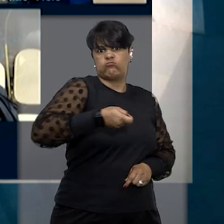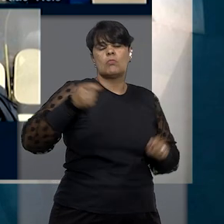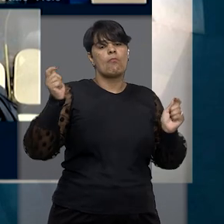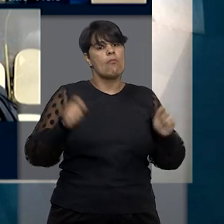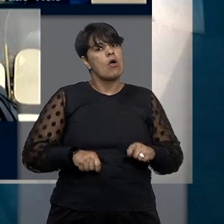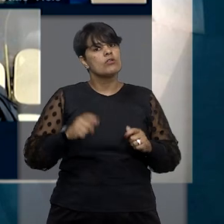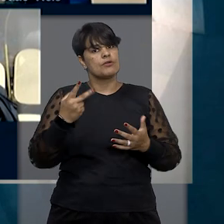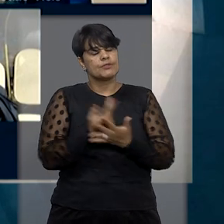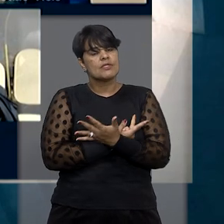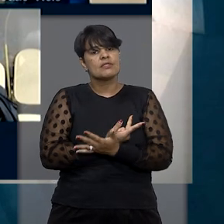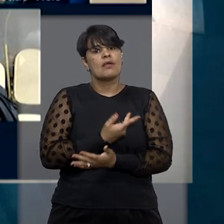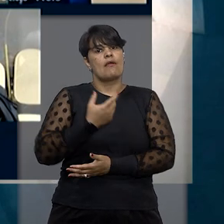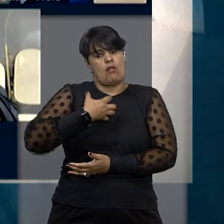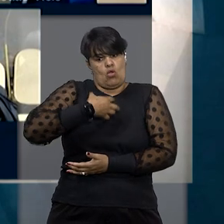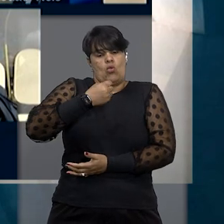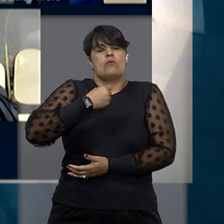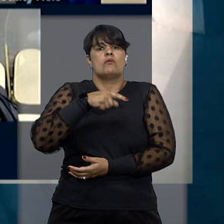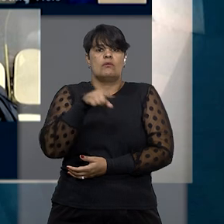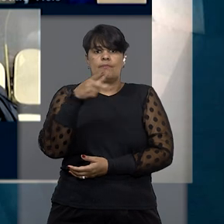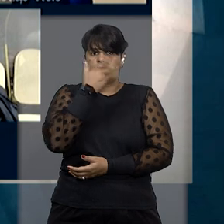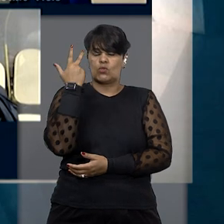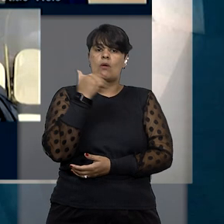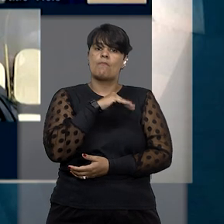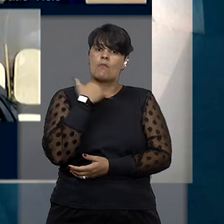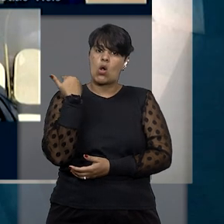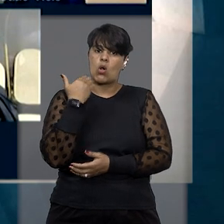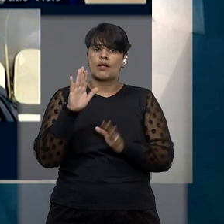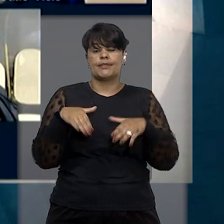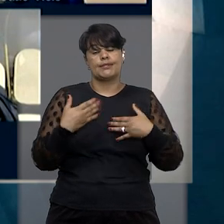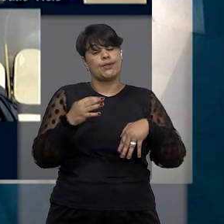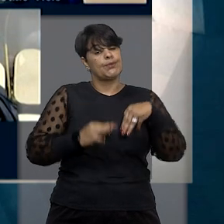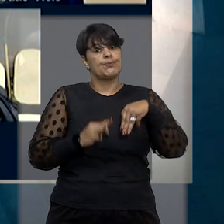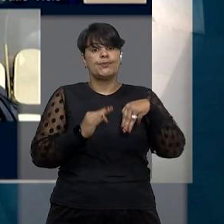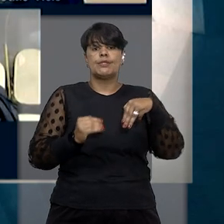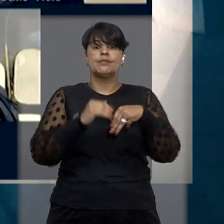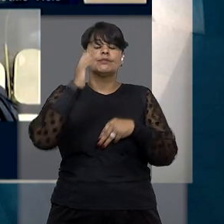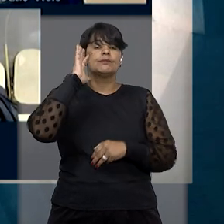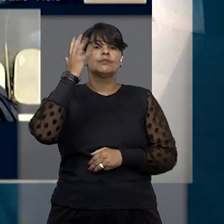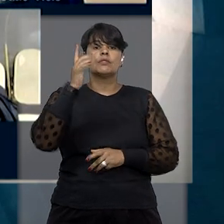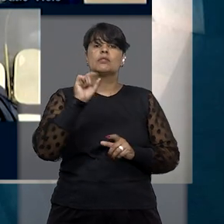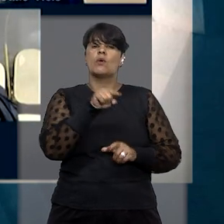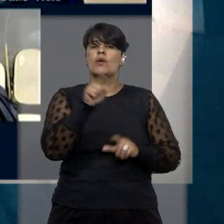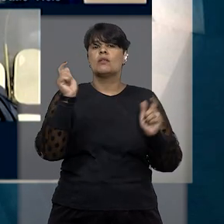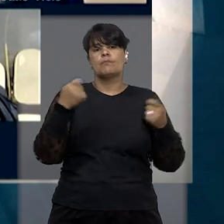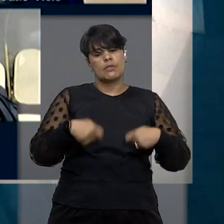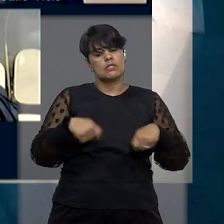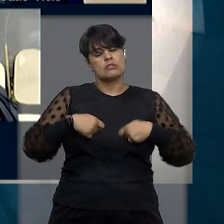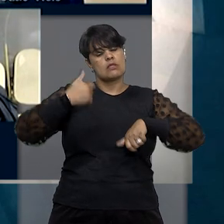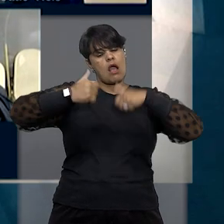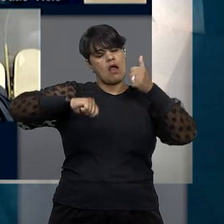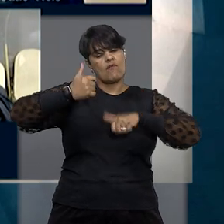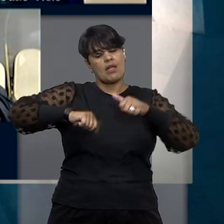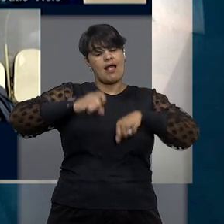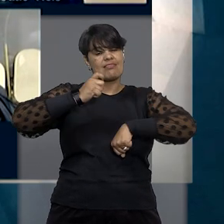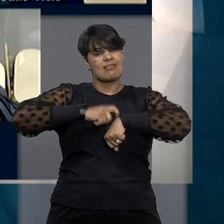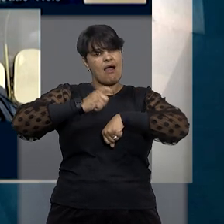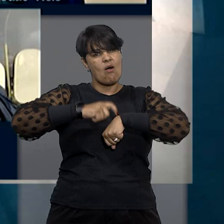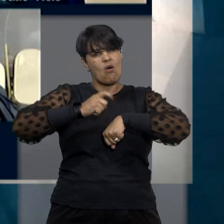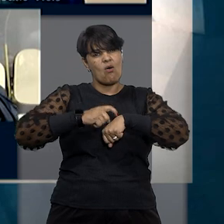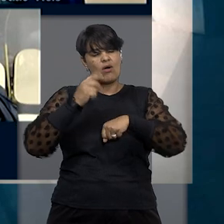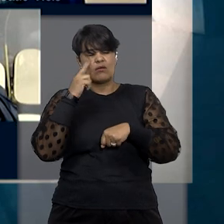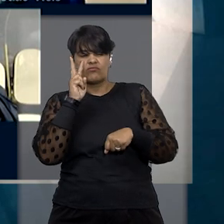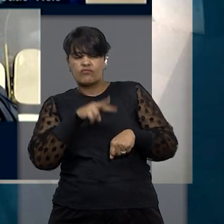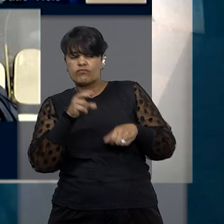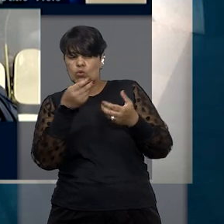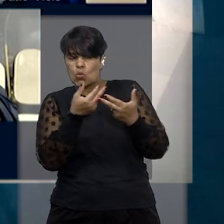vítima, o ministro entendeu ser possível que o julgador considere esse elemento no momento da análise das circunstâncias